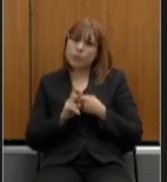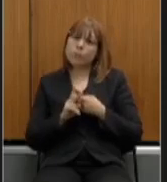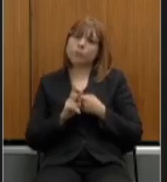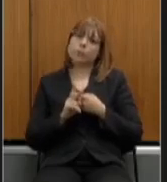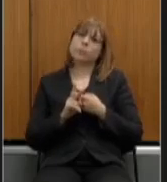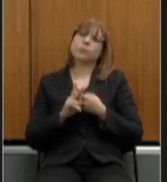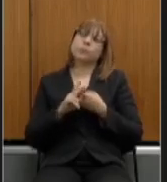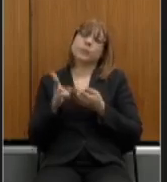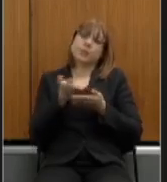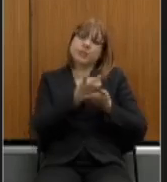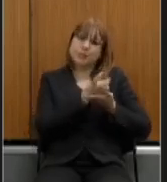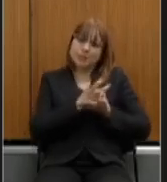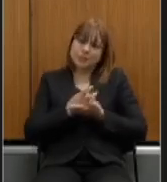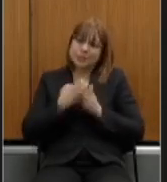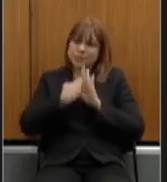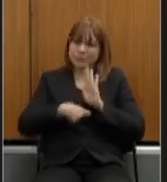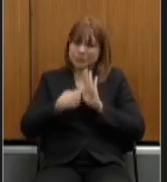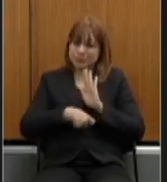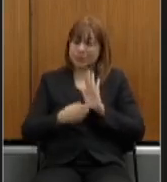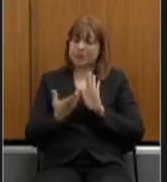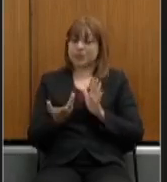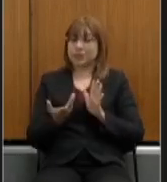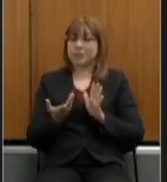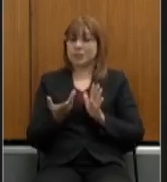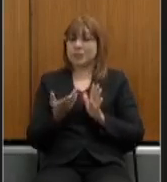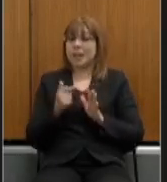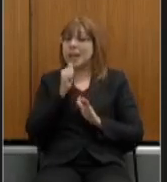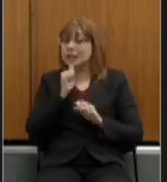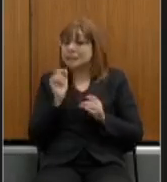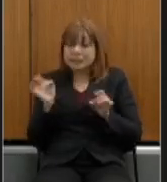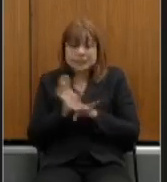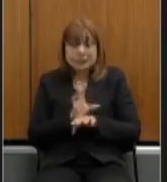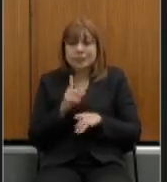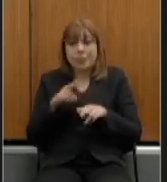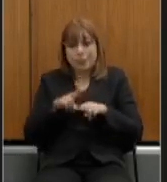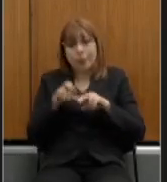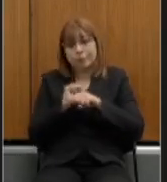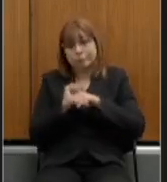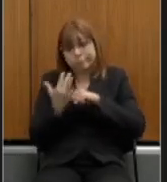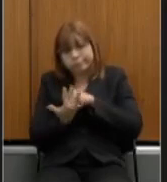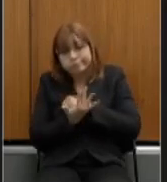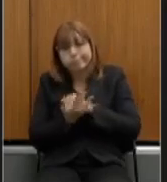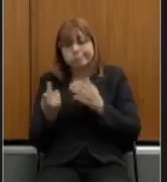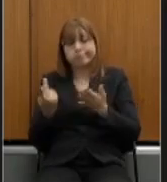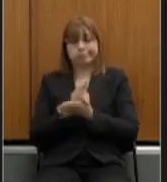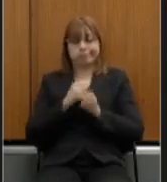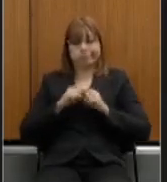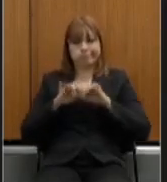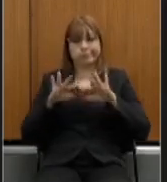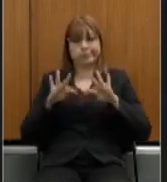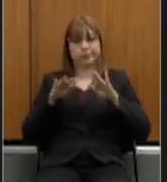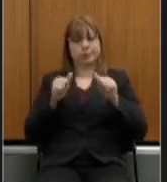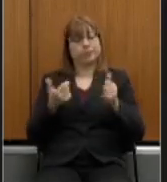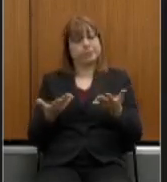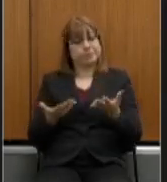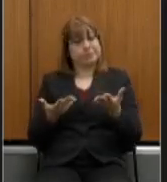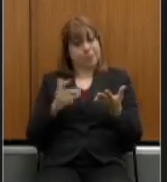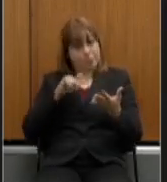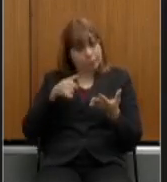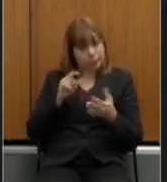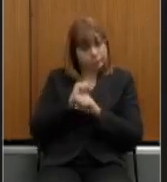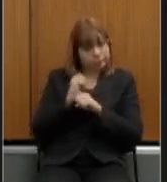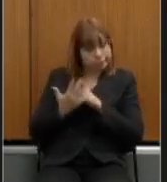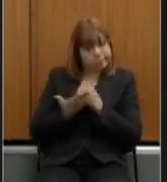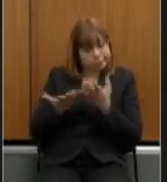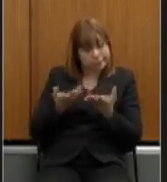anunciado o conceito de uma mudança tributária só não fizemos por causa do covid que infelizmente nos atingiu a todos nós e por falar nisso desejo